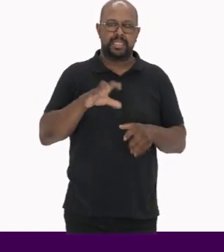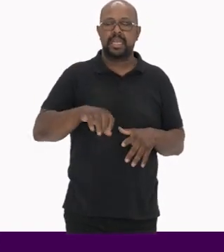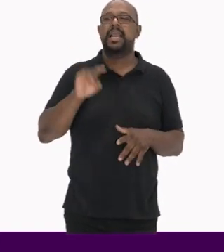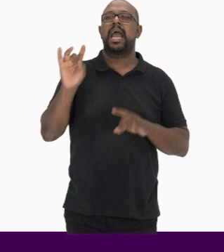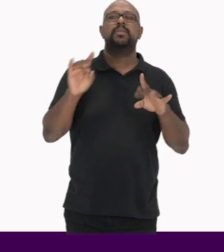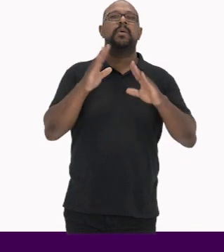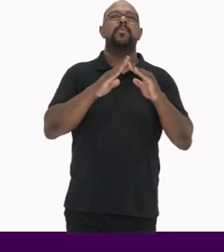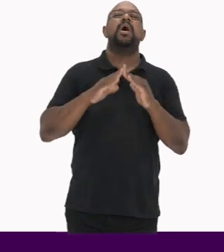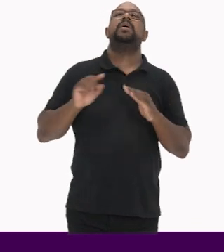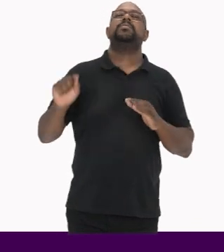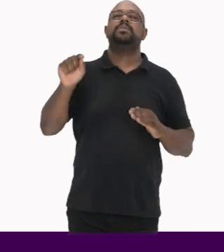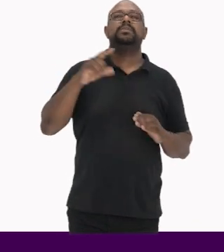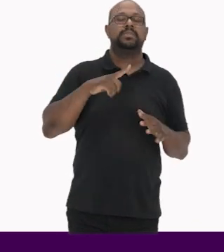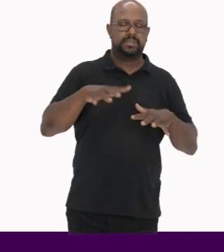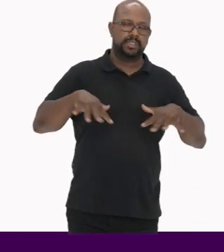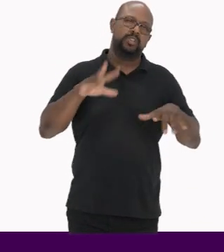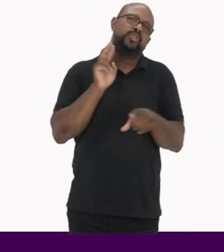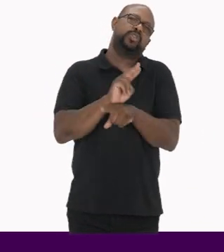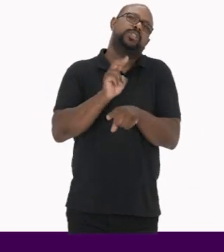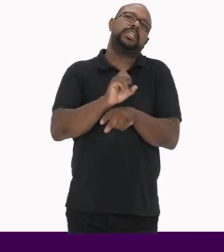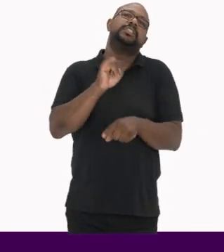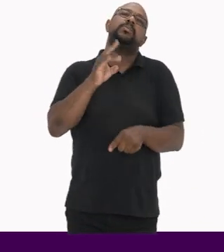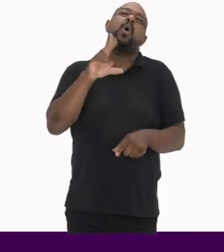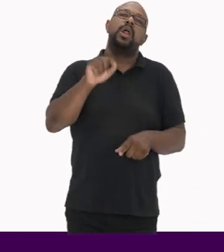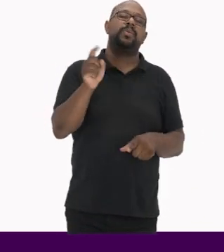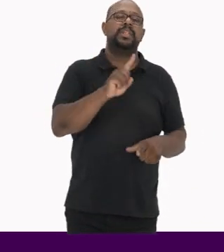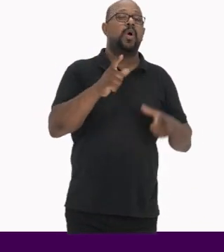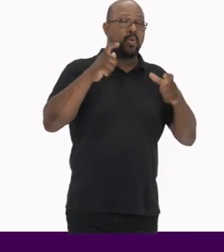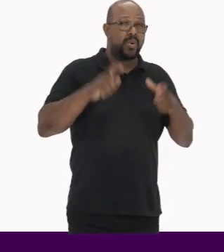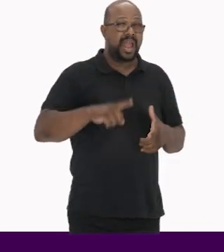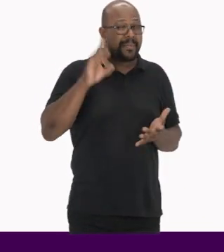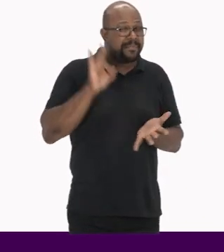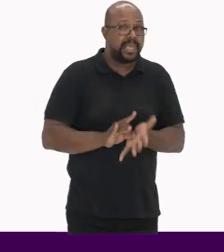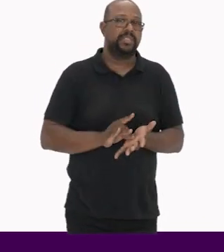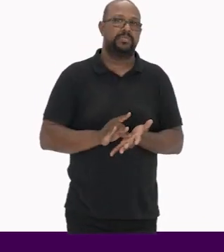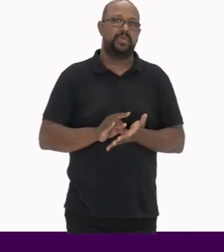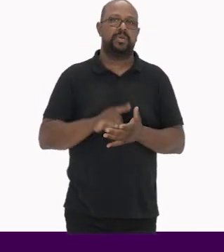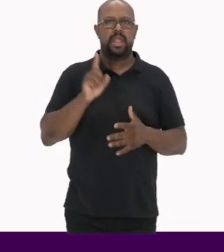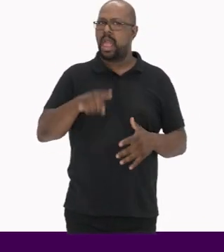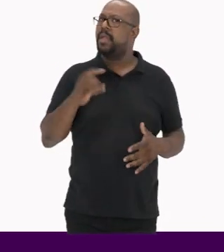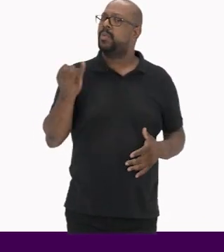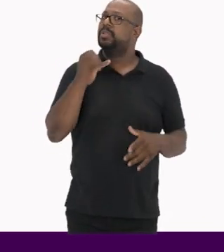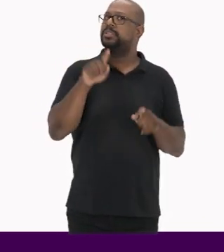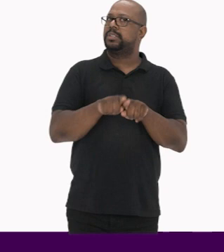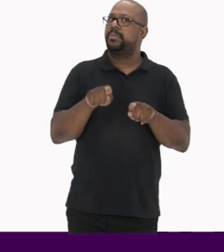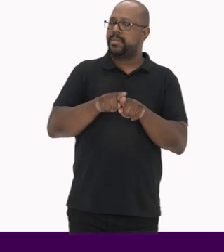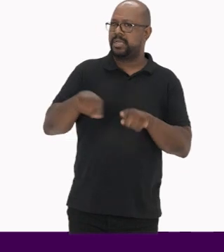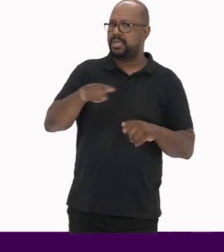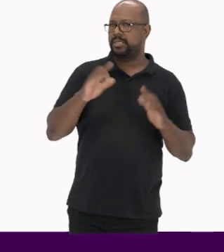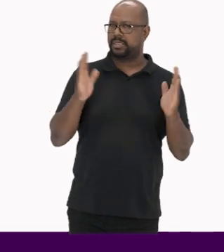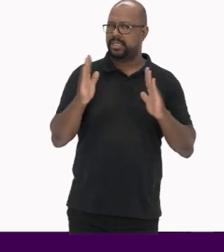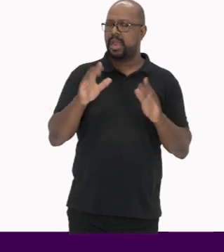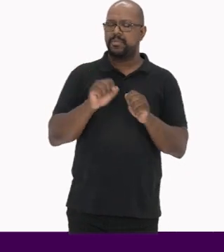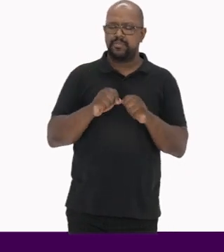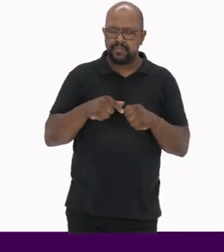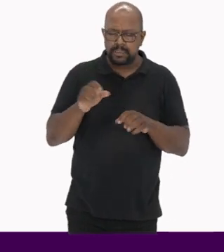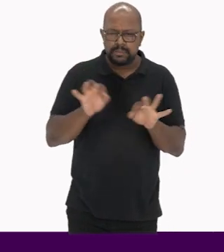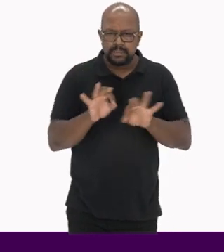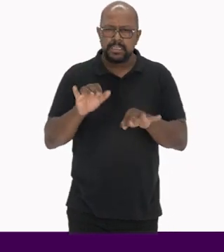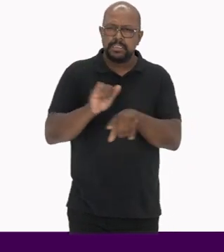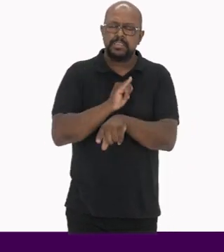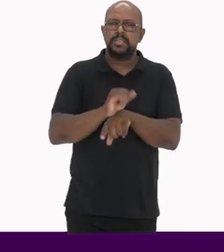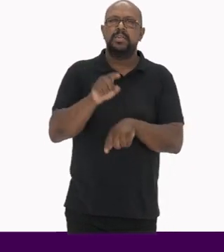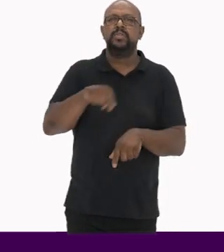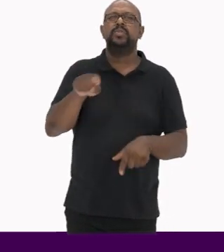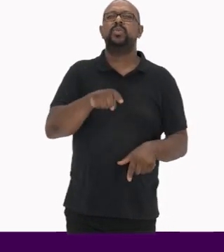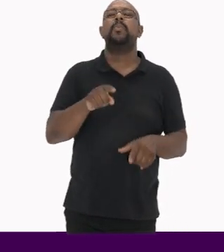numa região Então você tem um território simbólico e não um território geográfico É importante também nessa etapa fazer a elaboração